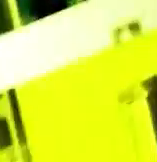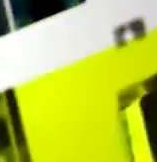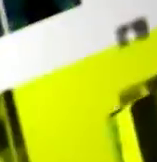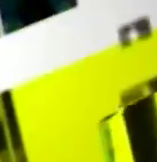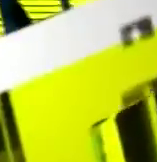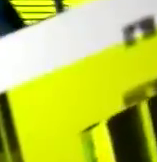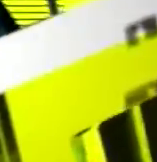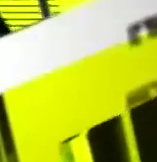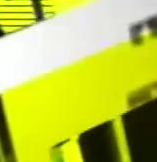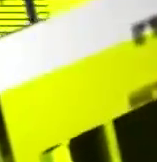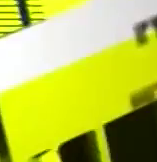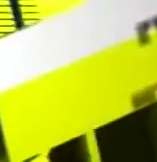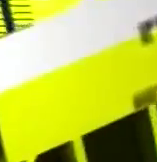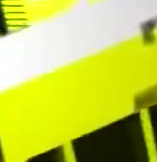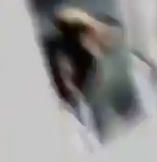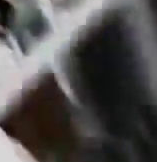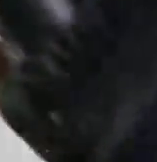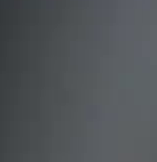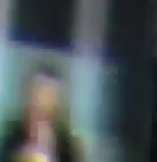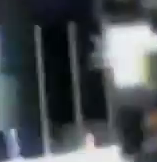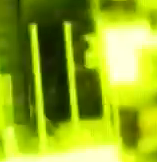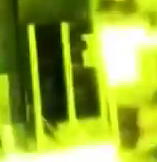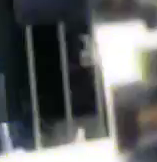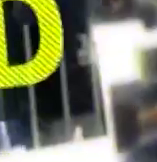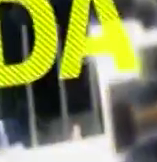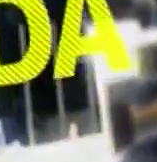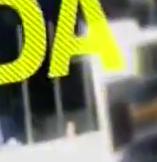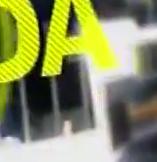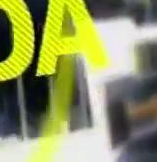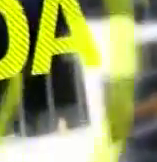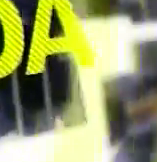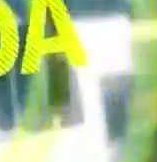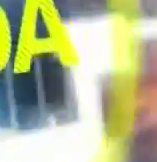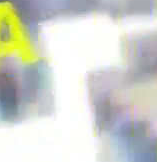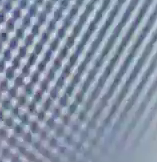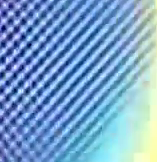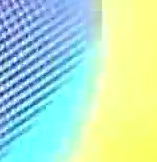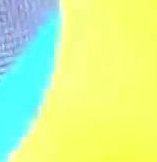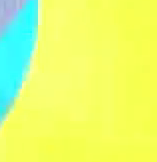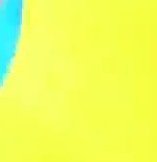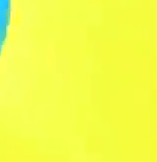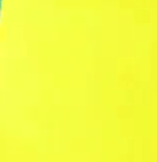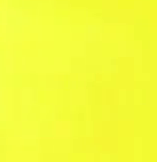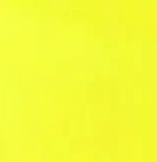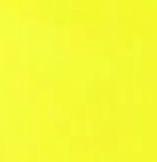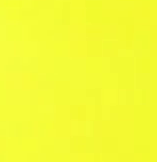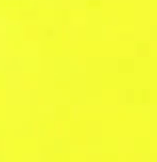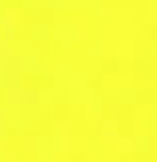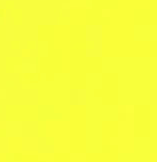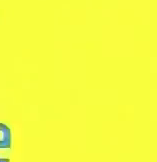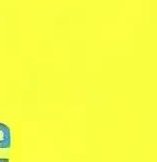um segundo encaminhamento, no meu estado de São Paulo.